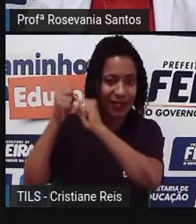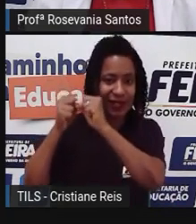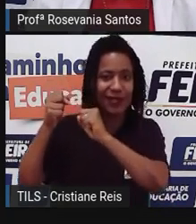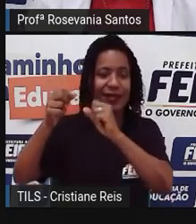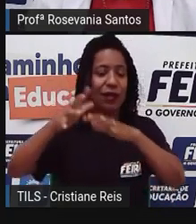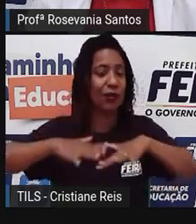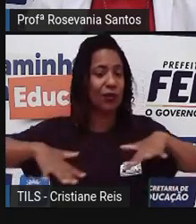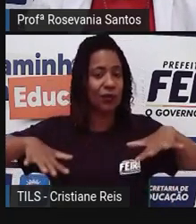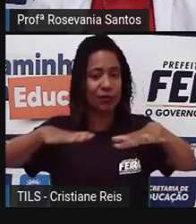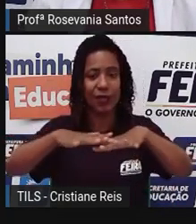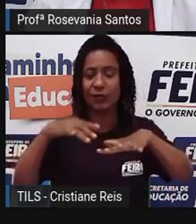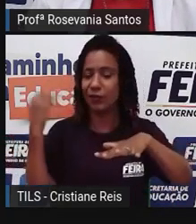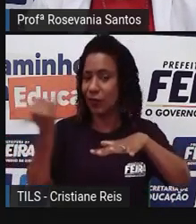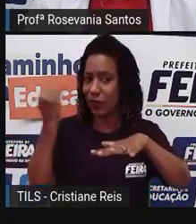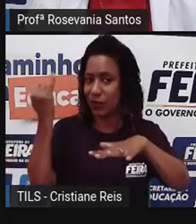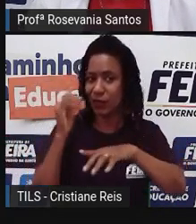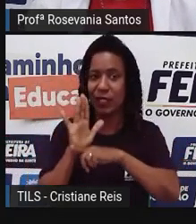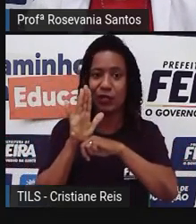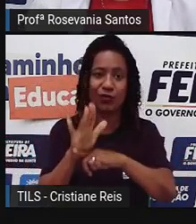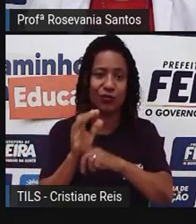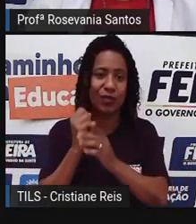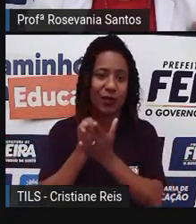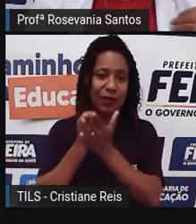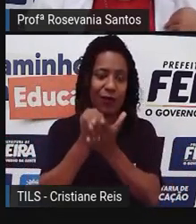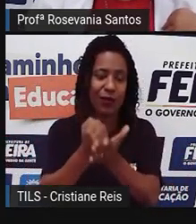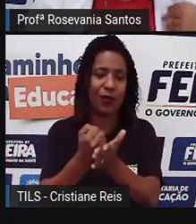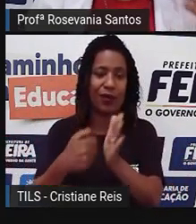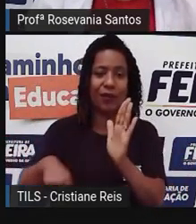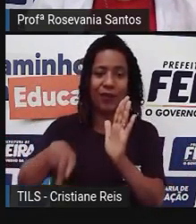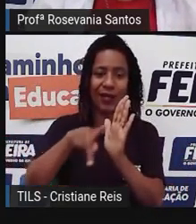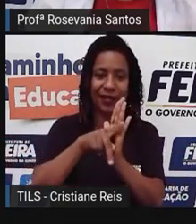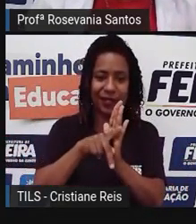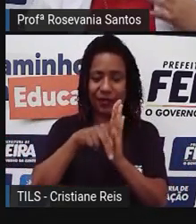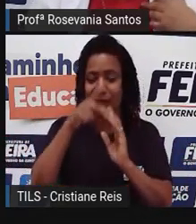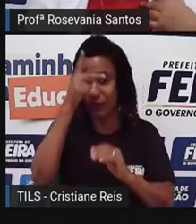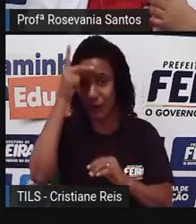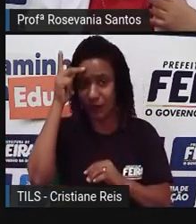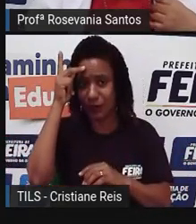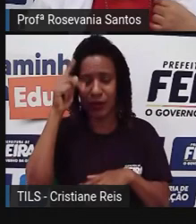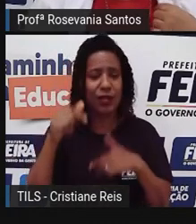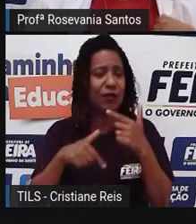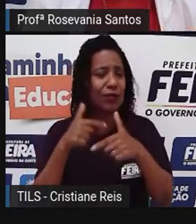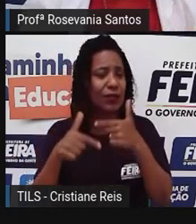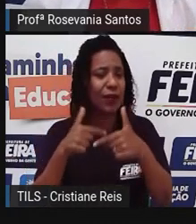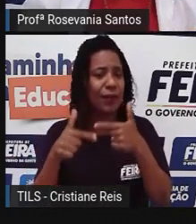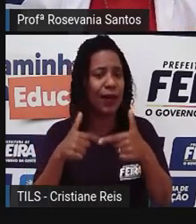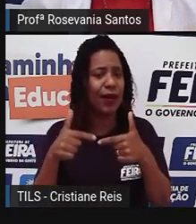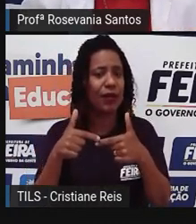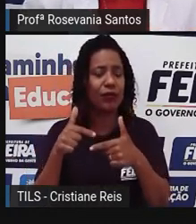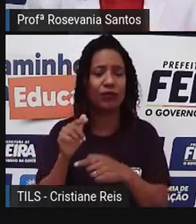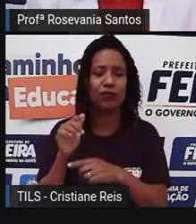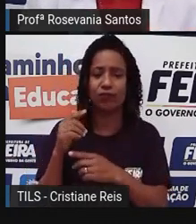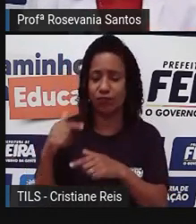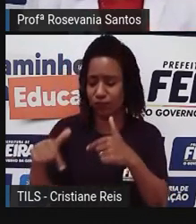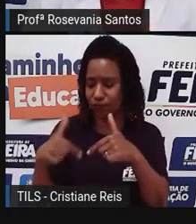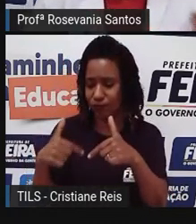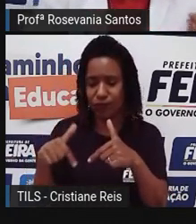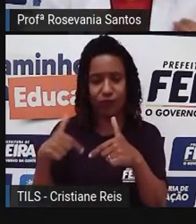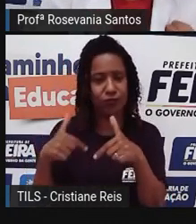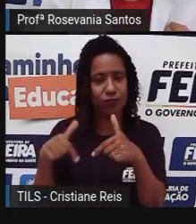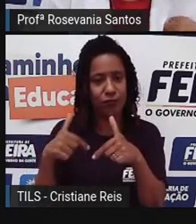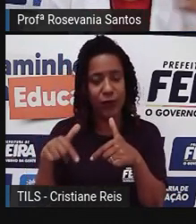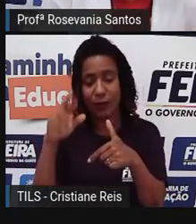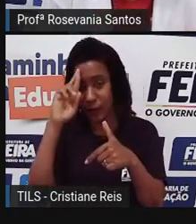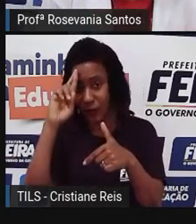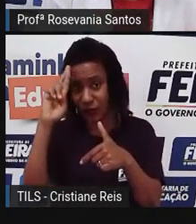a lei funcionando e normalmente ela pertence a alguma pessoa. Então eu trabalho para alguém. eu não tenho esses meios de produção, então eu